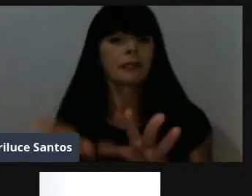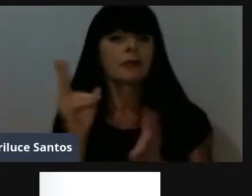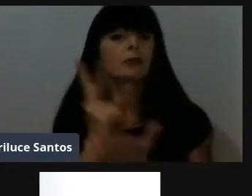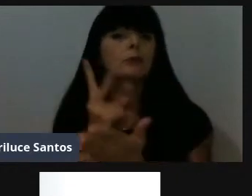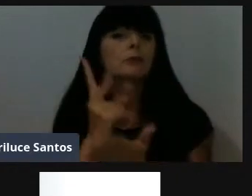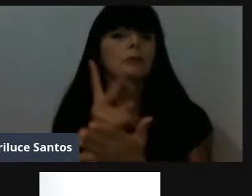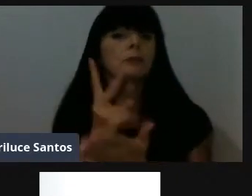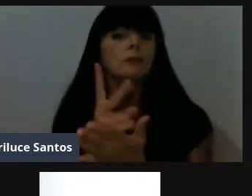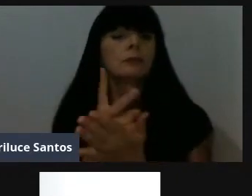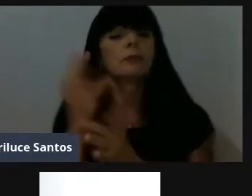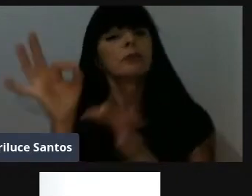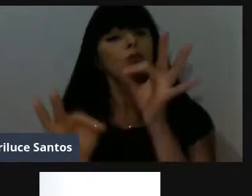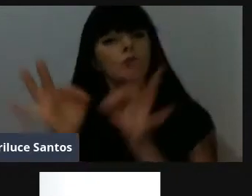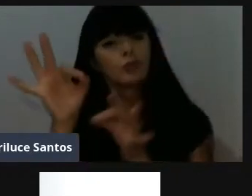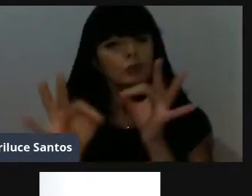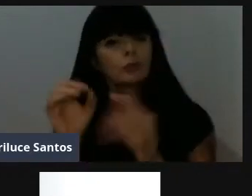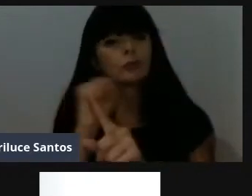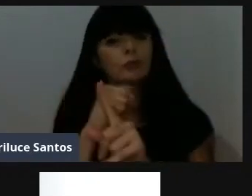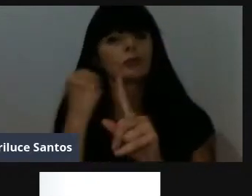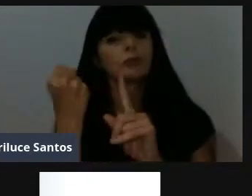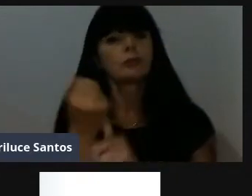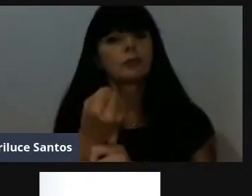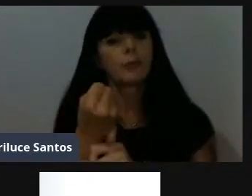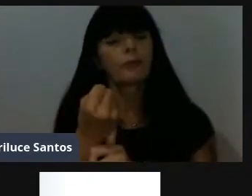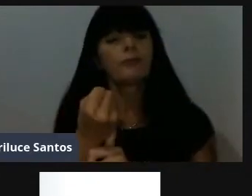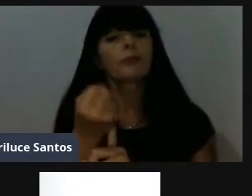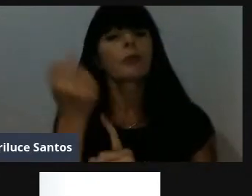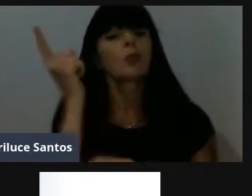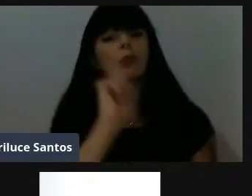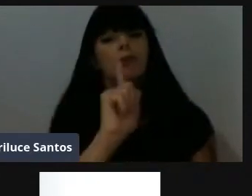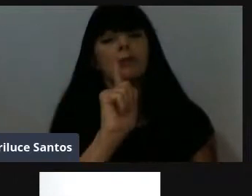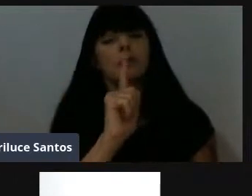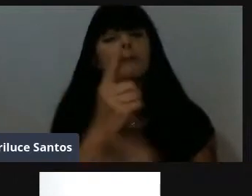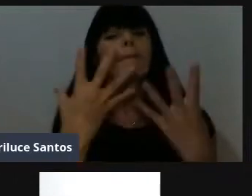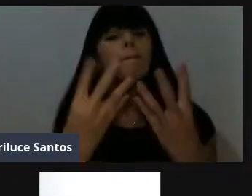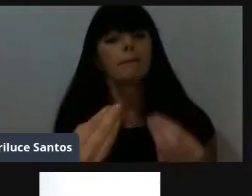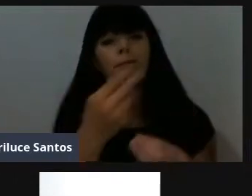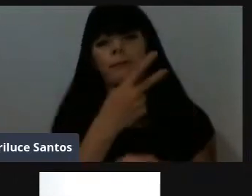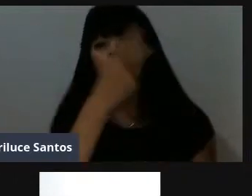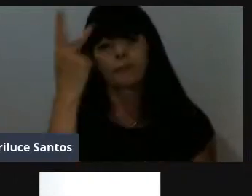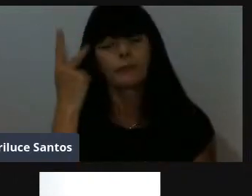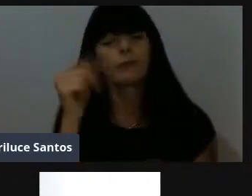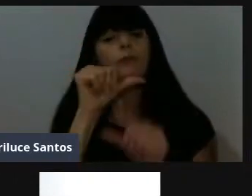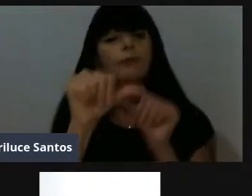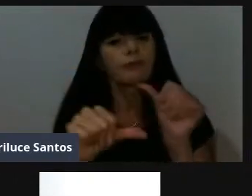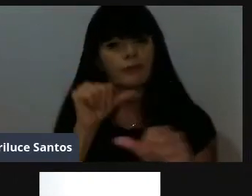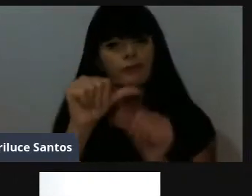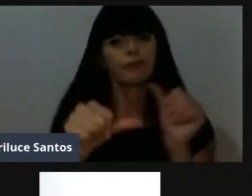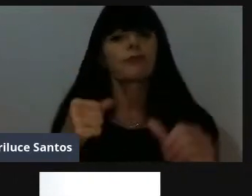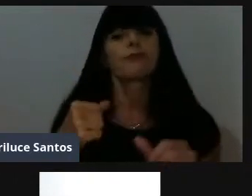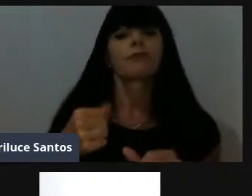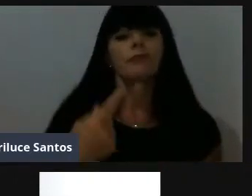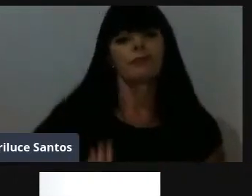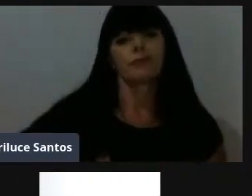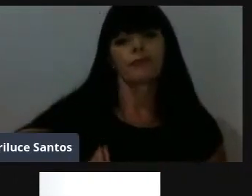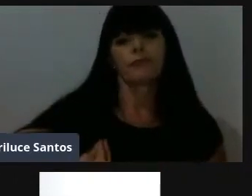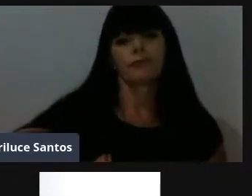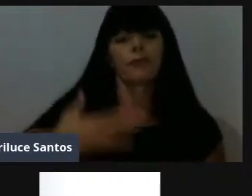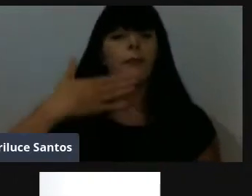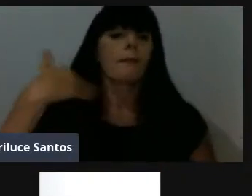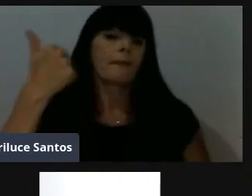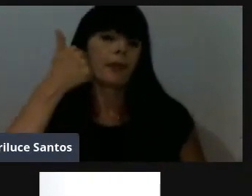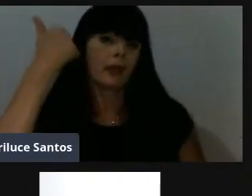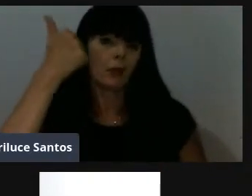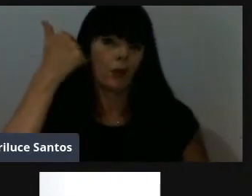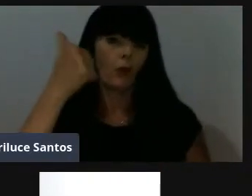a justiça social, alcançar um número maior de pessoas e transformar, assim, a vida delas para melhor, através da